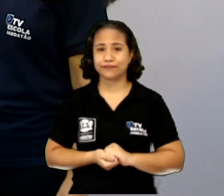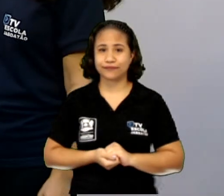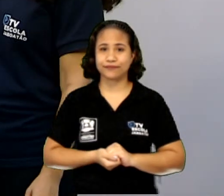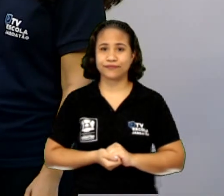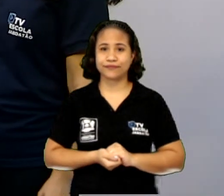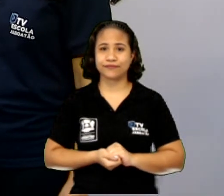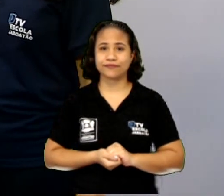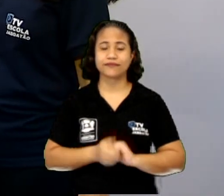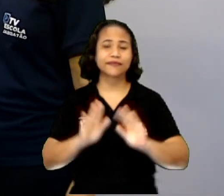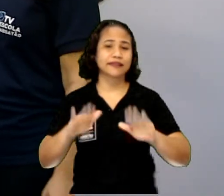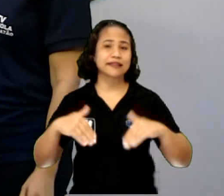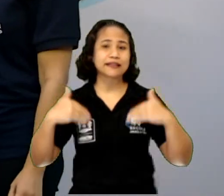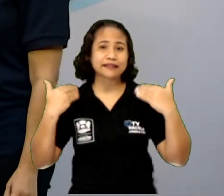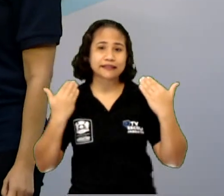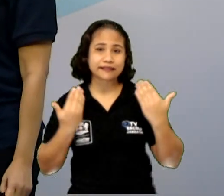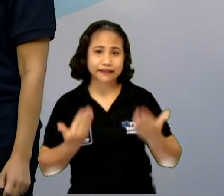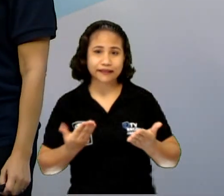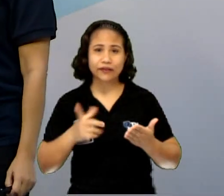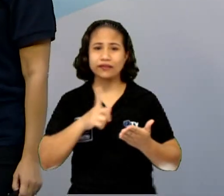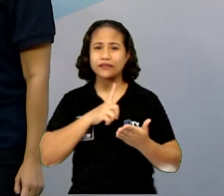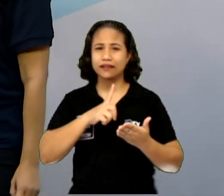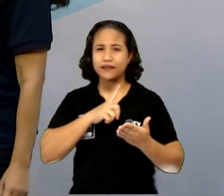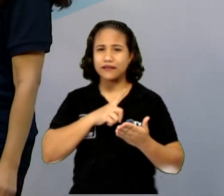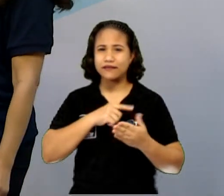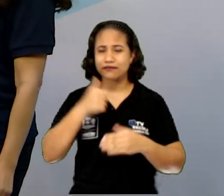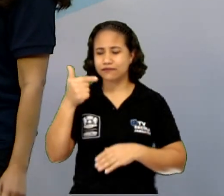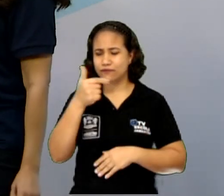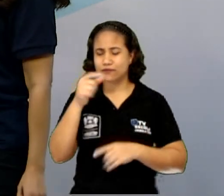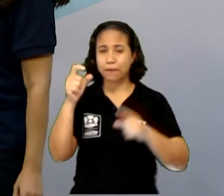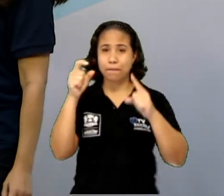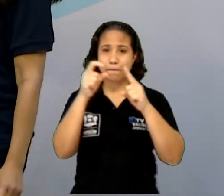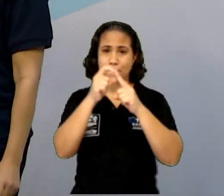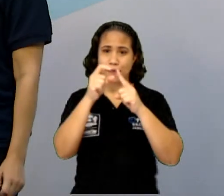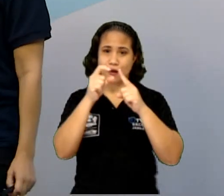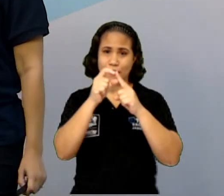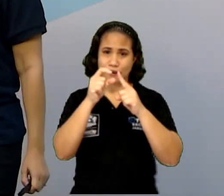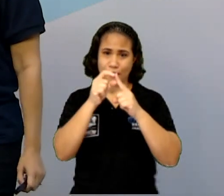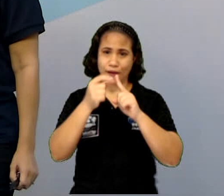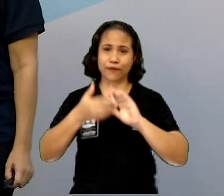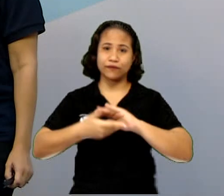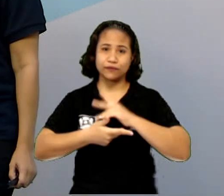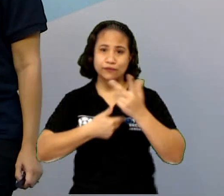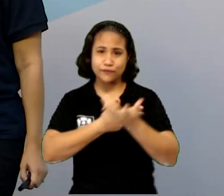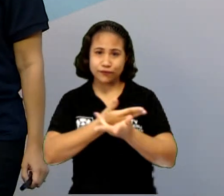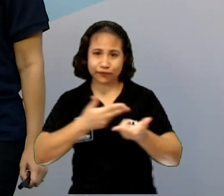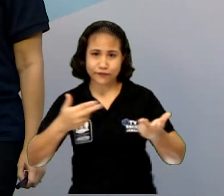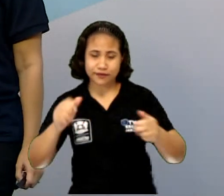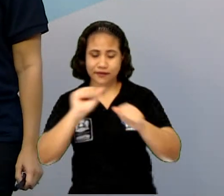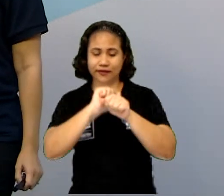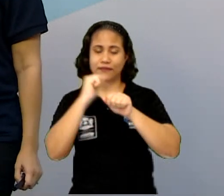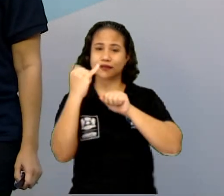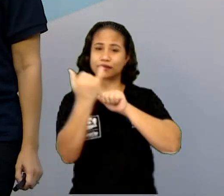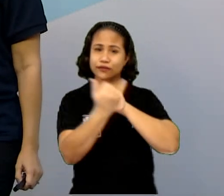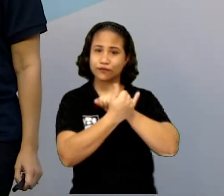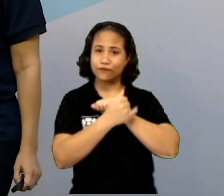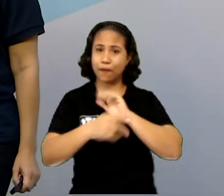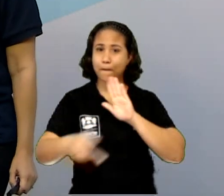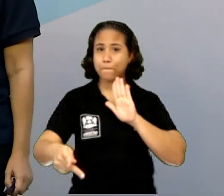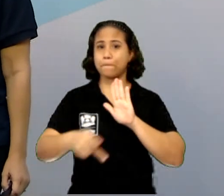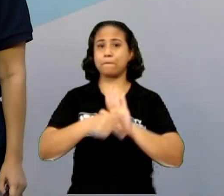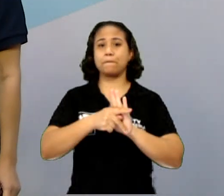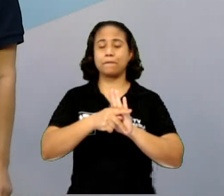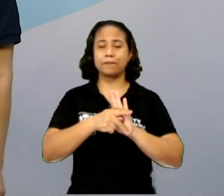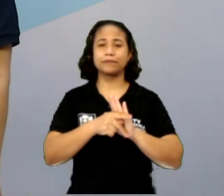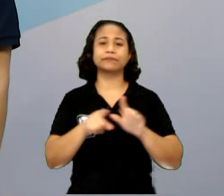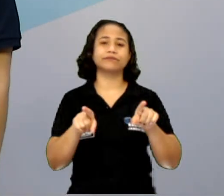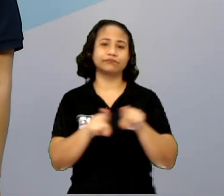Então, nessas segundas palavras aqui, nossa, de vocês e deles, são os adjetivos possessivos. E